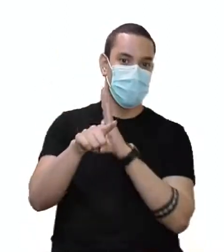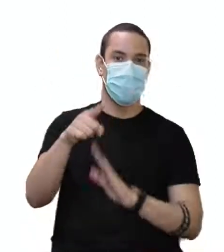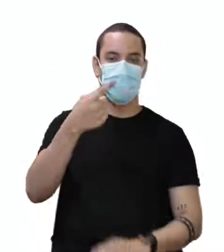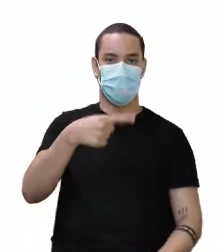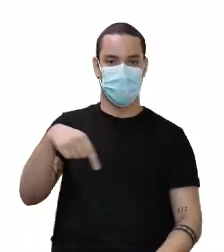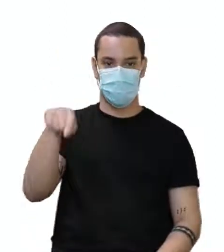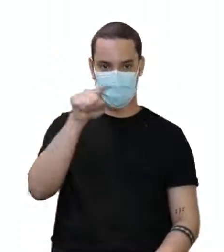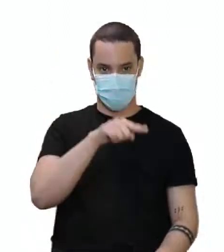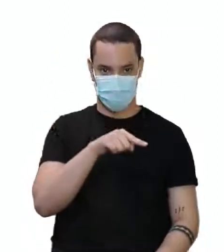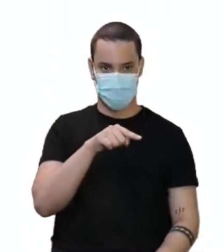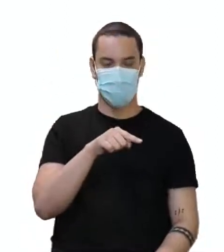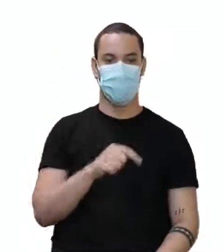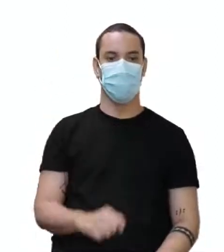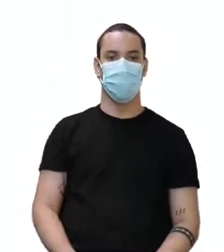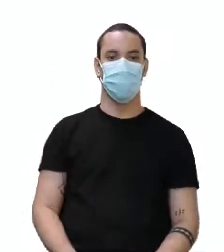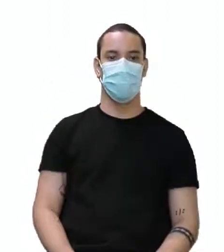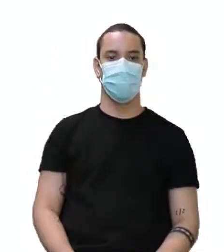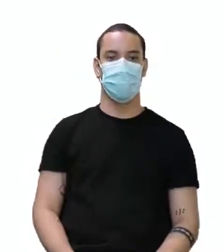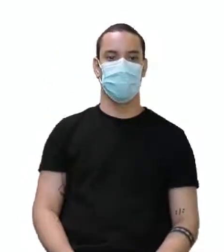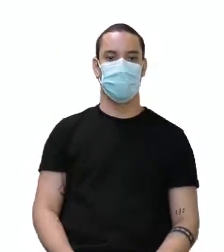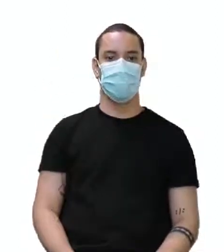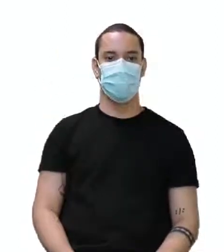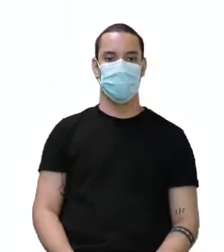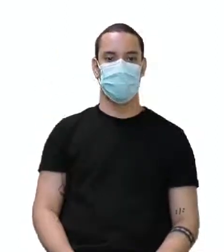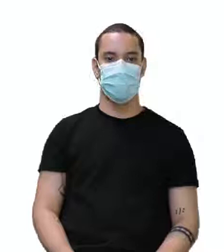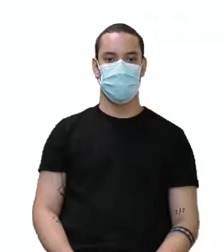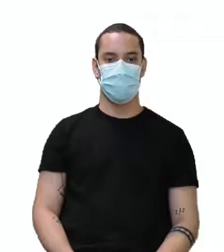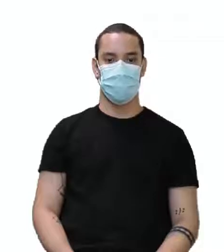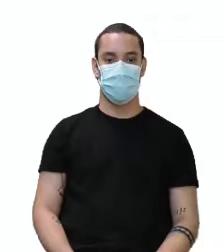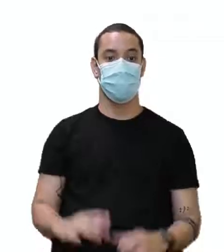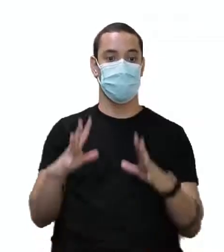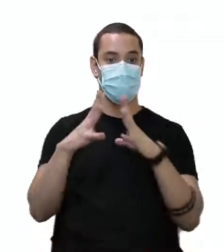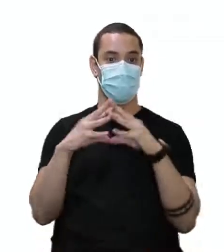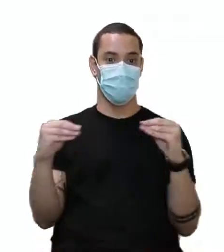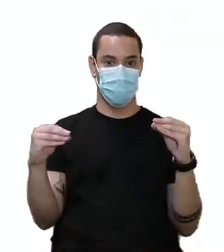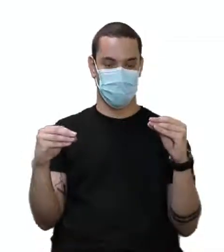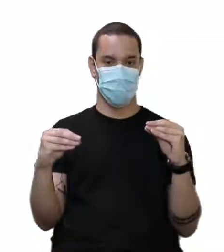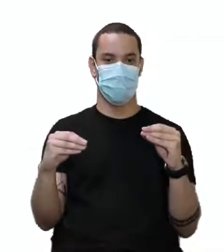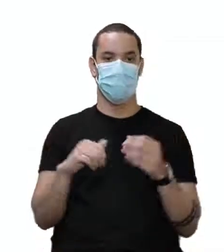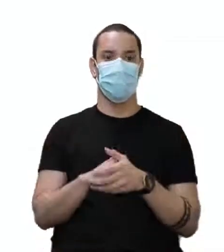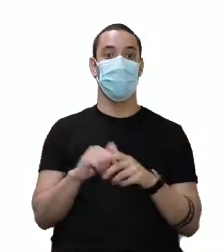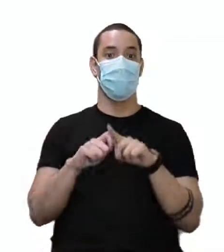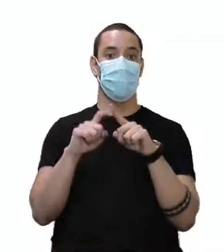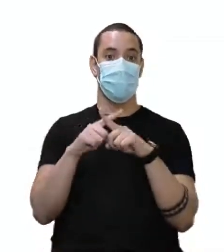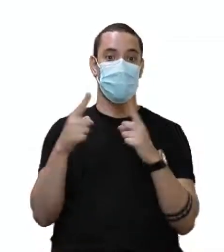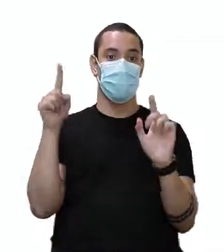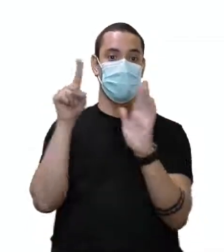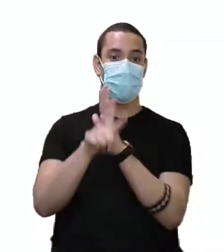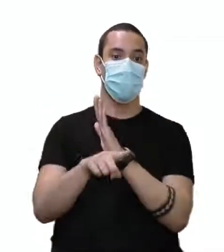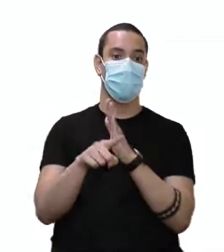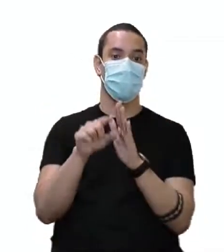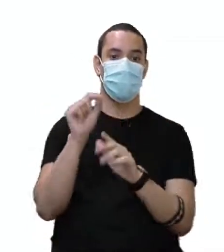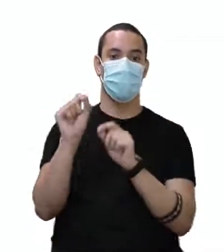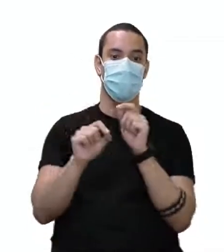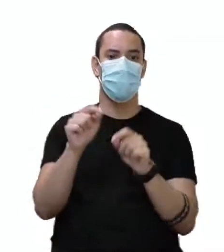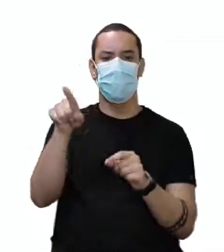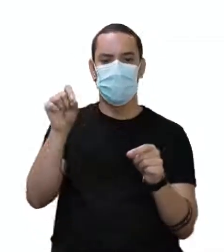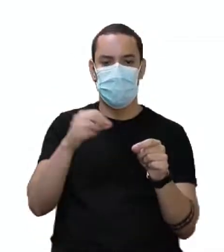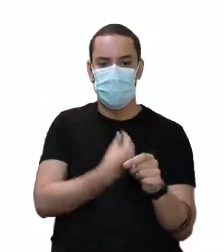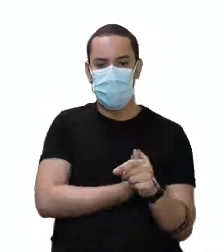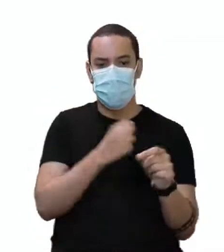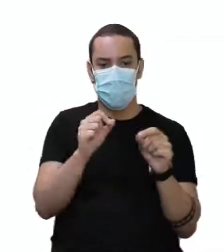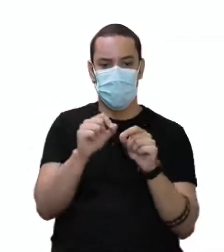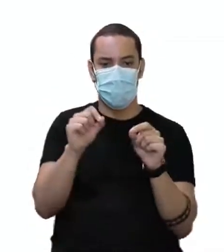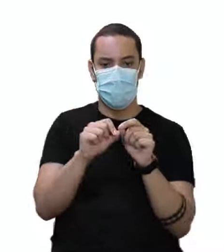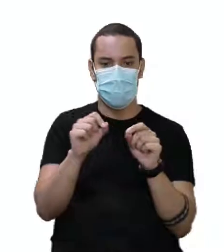vocês. Olha aí. Tinha um clock aqui, sumiu o clock. Essa pergunta, ela diz o o que você estava